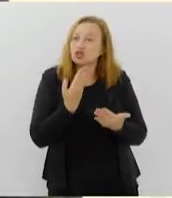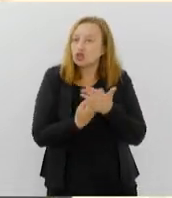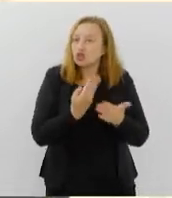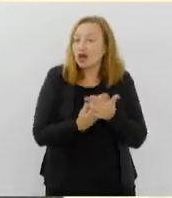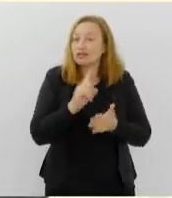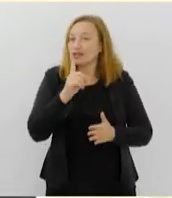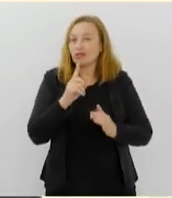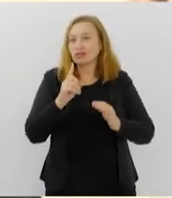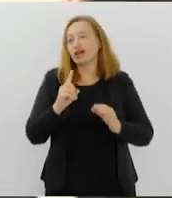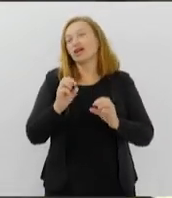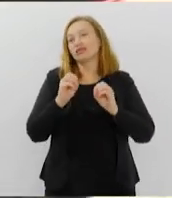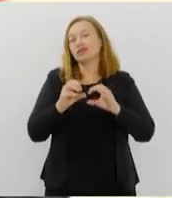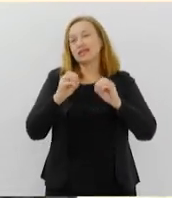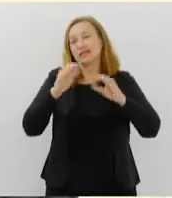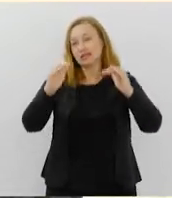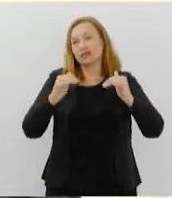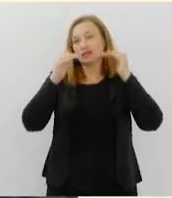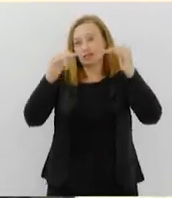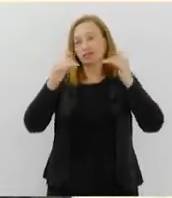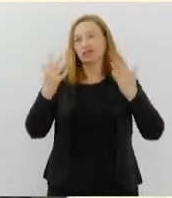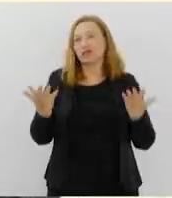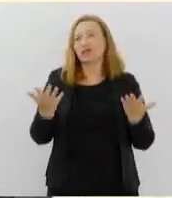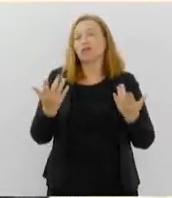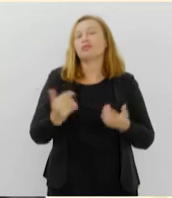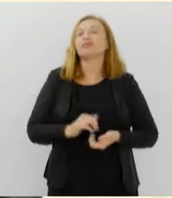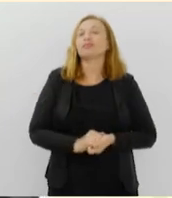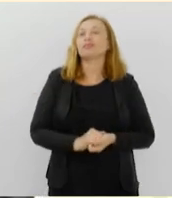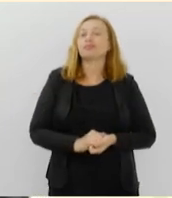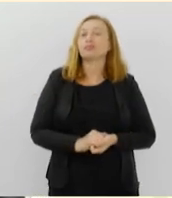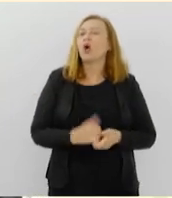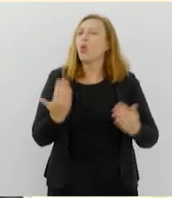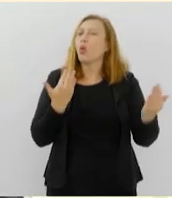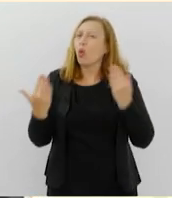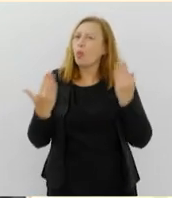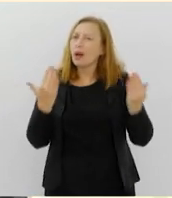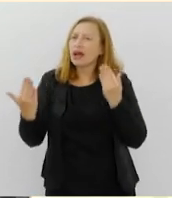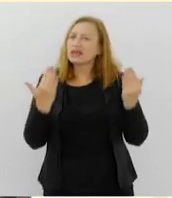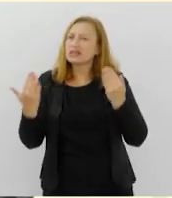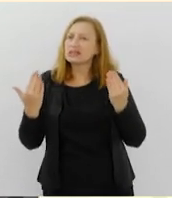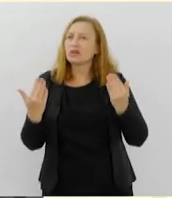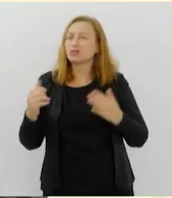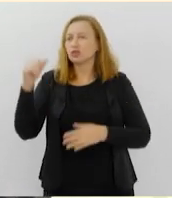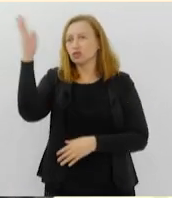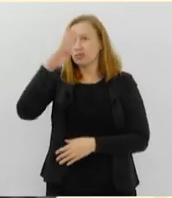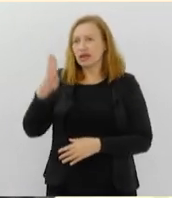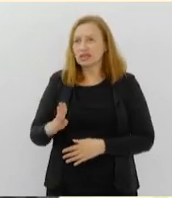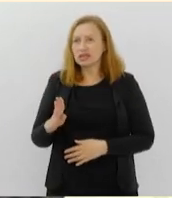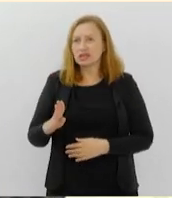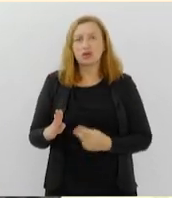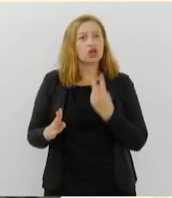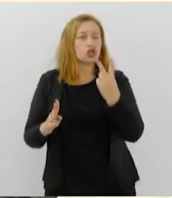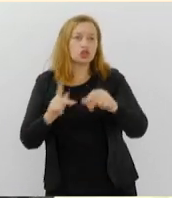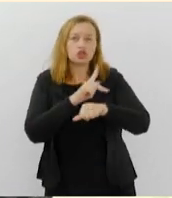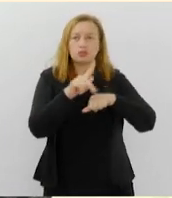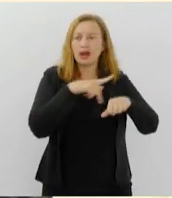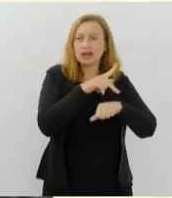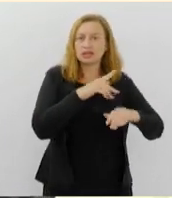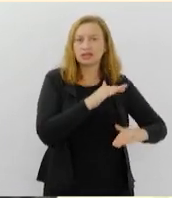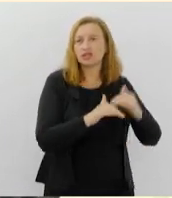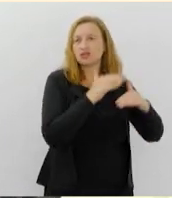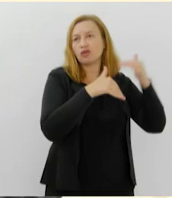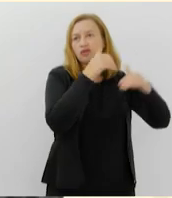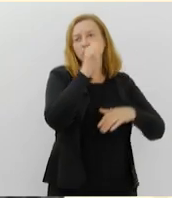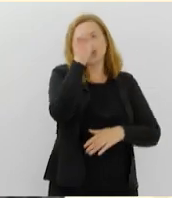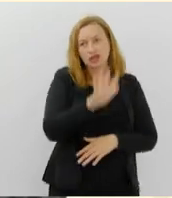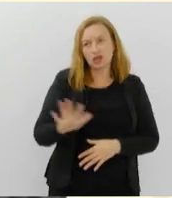ensino posterior ao ensino médio. Fazendo uma comparação entre o Brasil e dois países desenvolvidos da